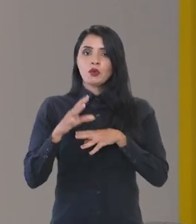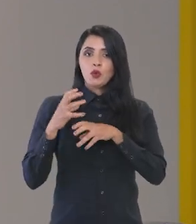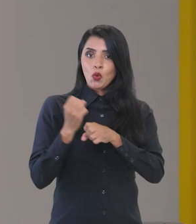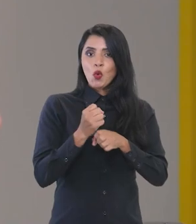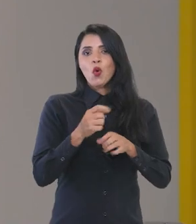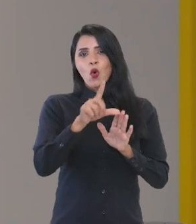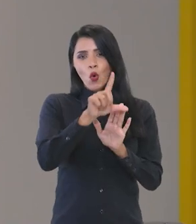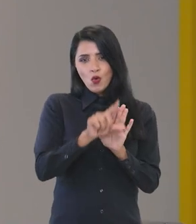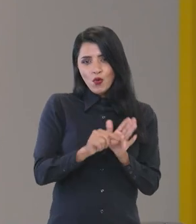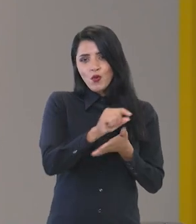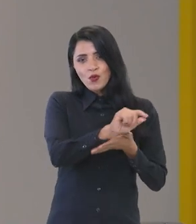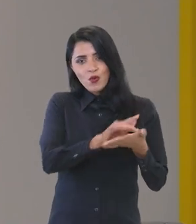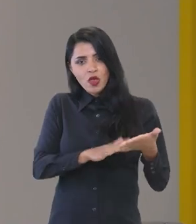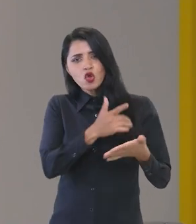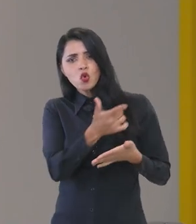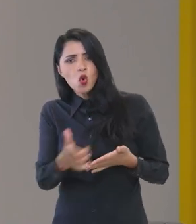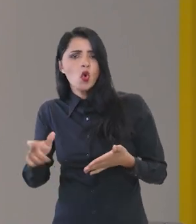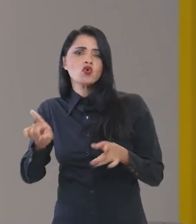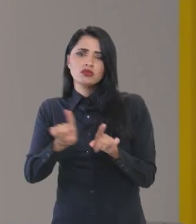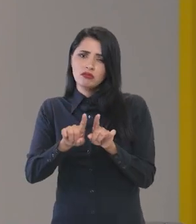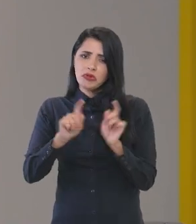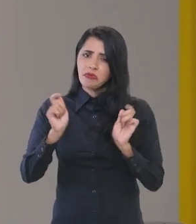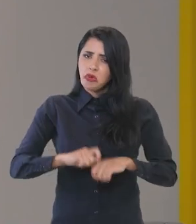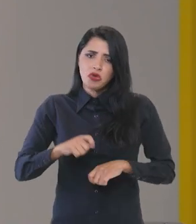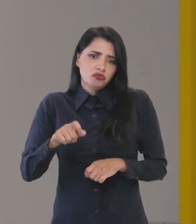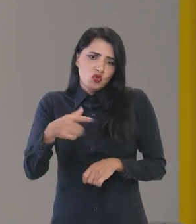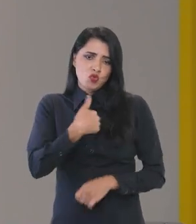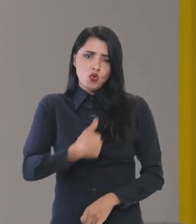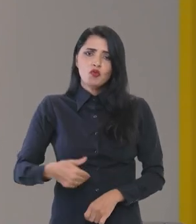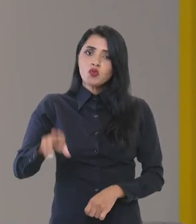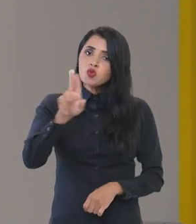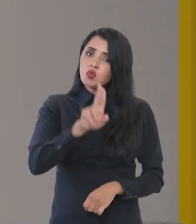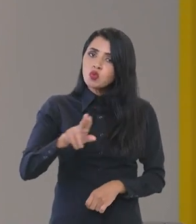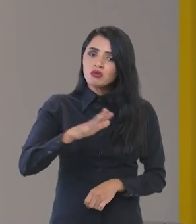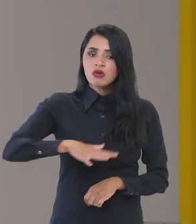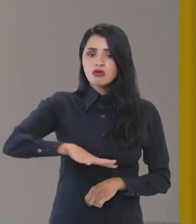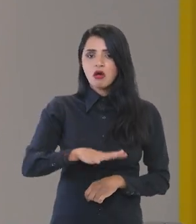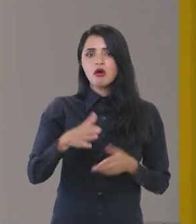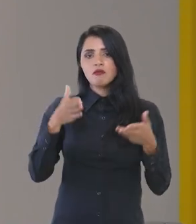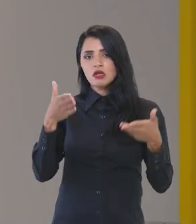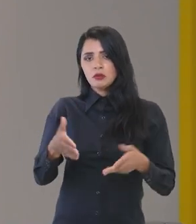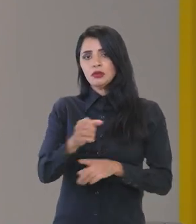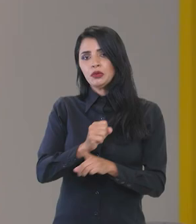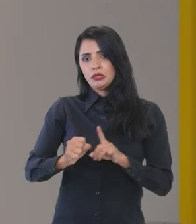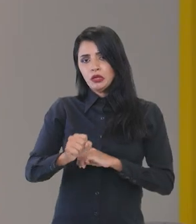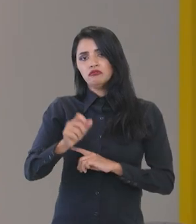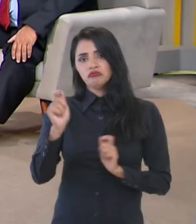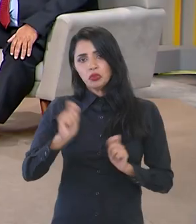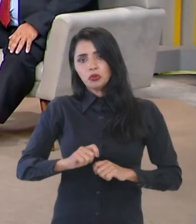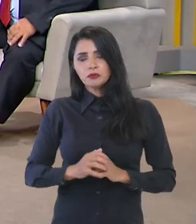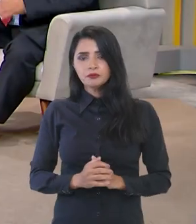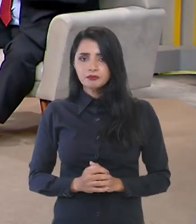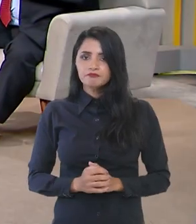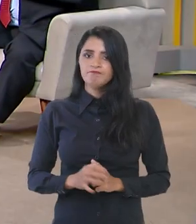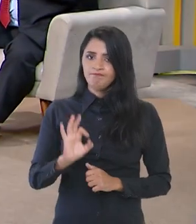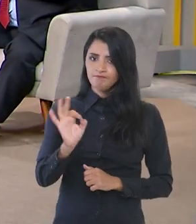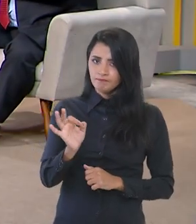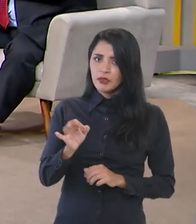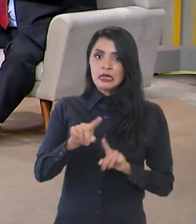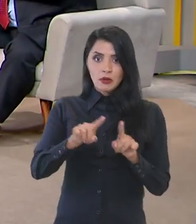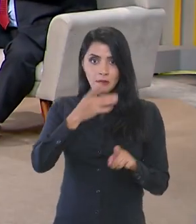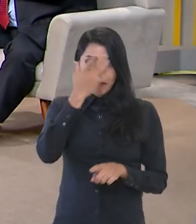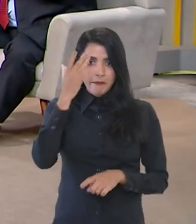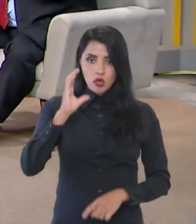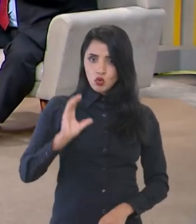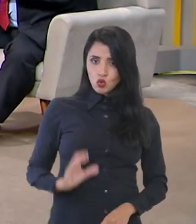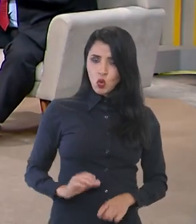participativo e em outras iniciativas que o governo vier adotar nessa área da participação social. Certo. Então, vamos lá. O